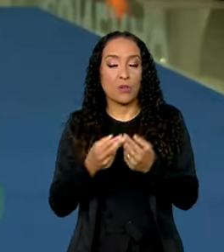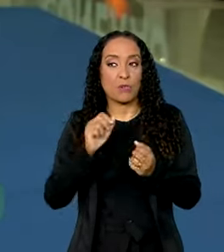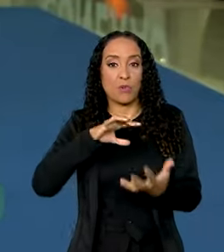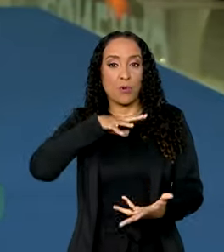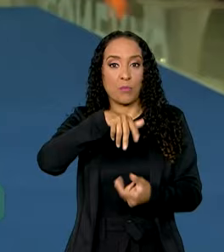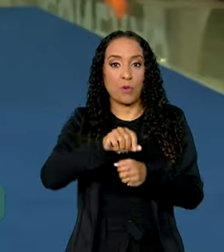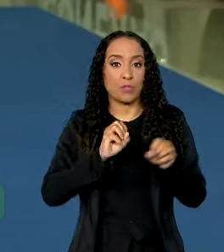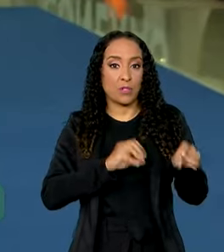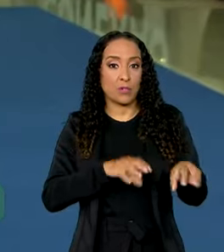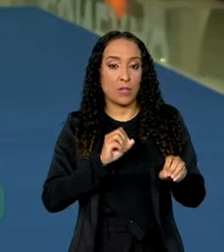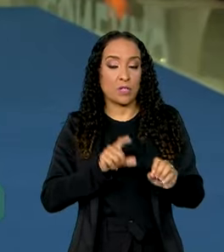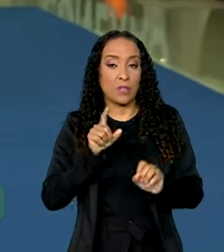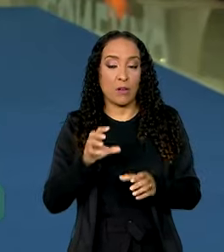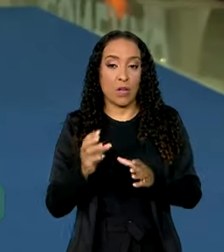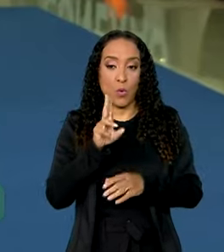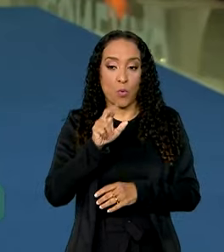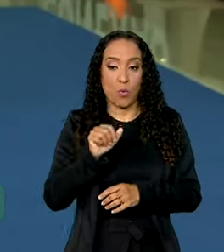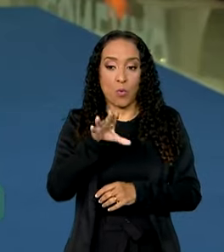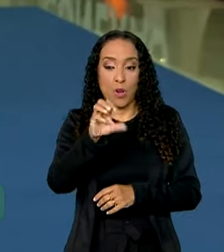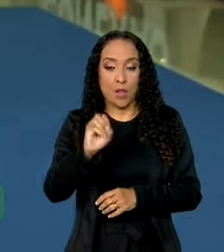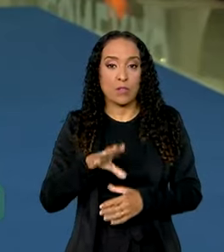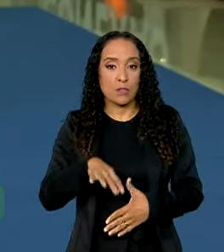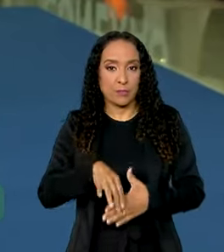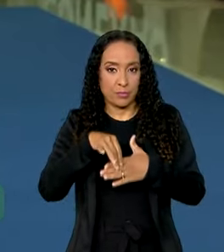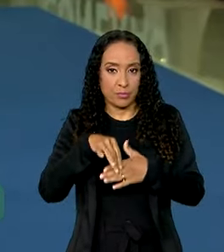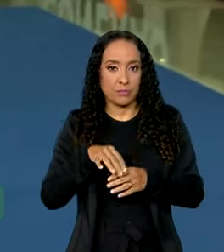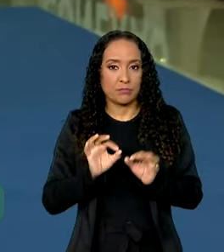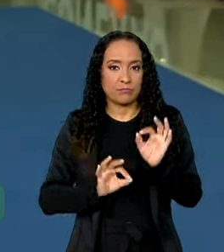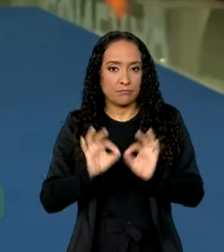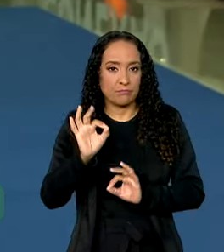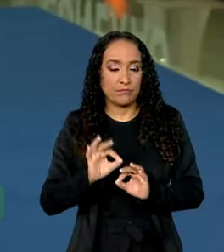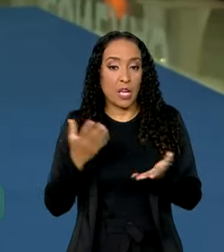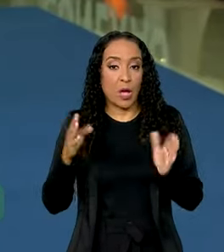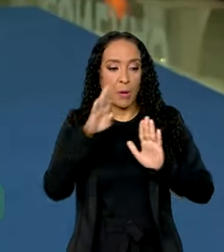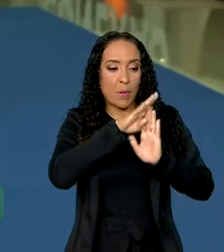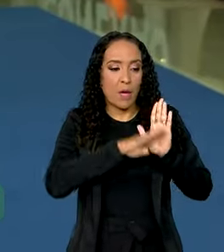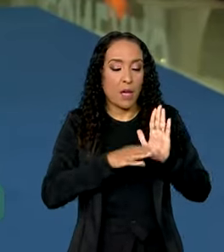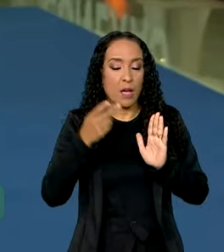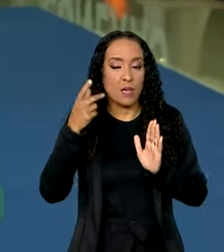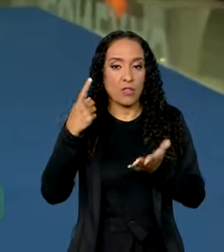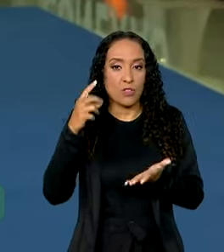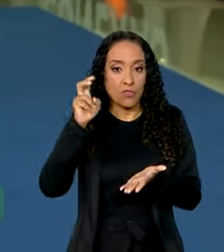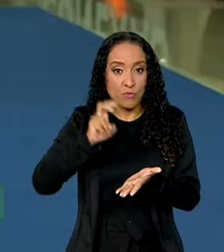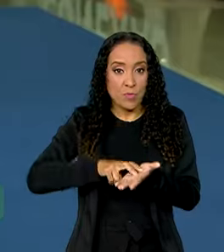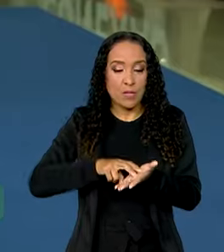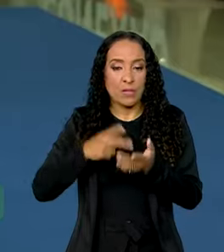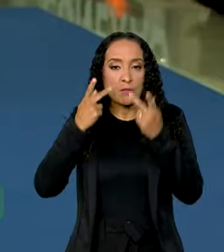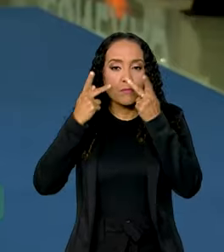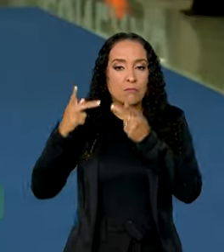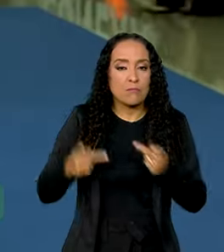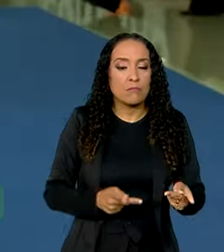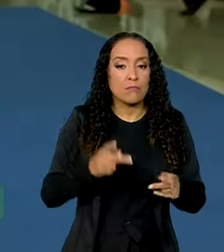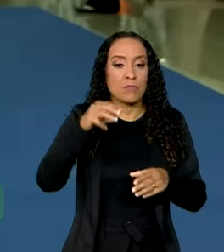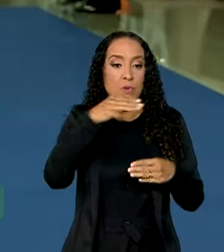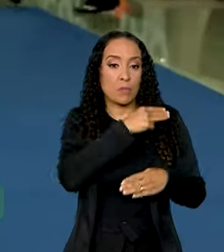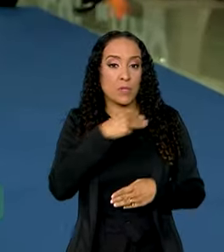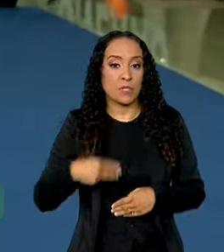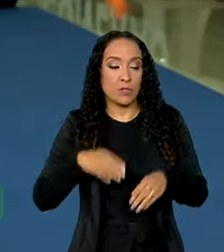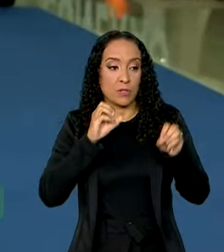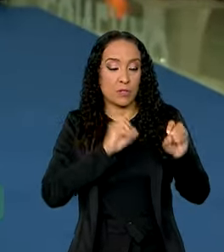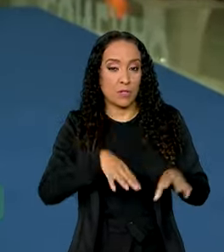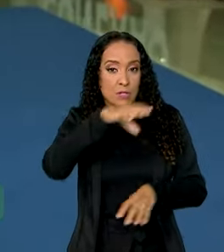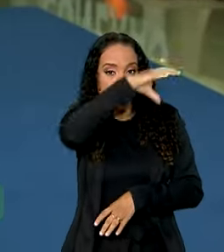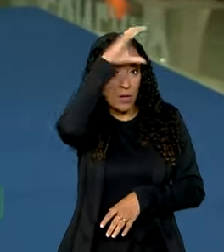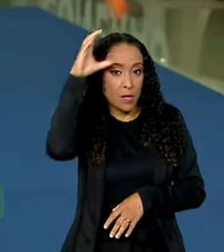organizada pela Unisco. Na agenda desta manhã está prevista uma visita com o ministro da Educação, Camilo Santana.